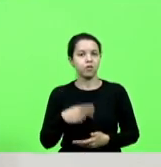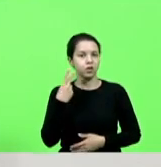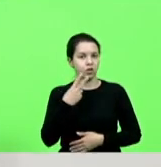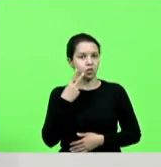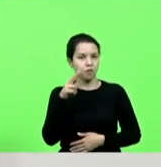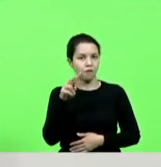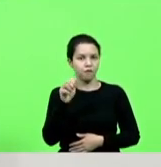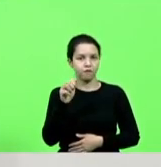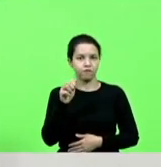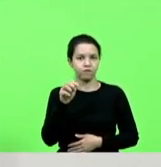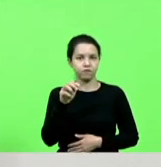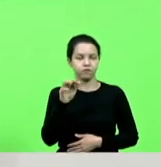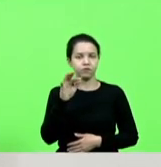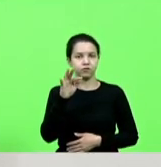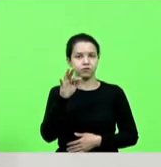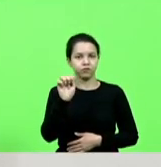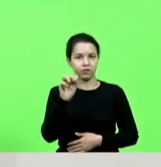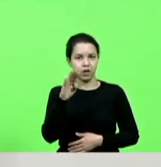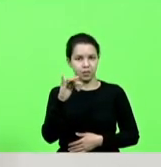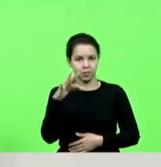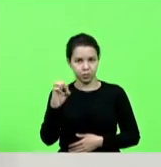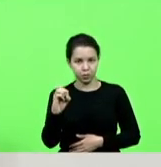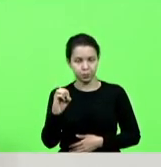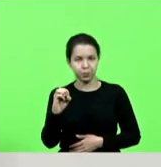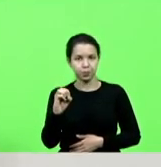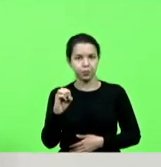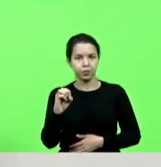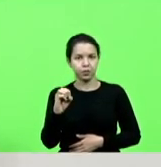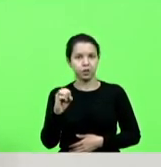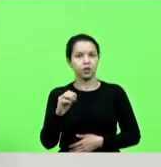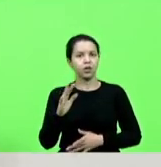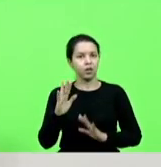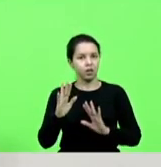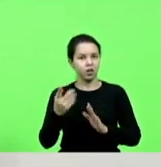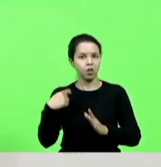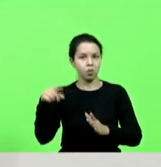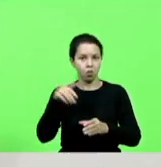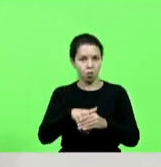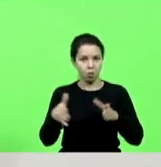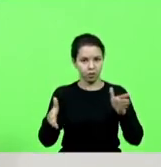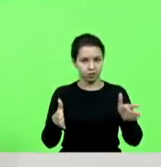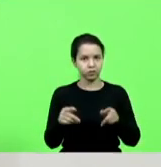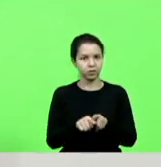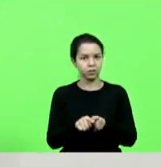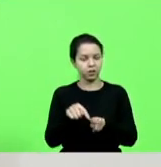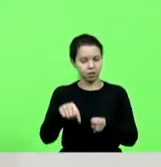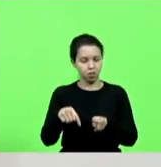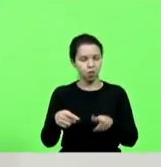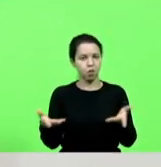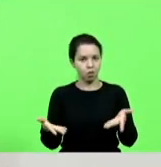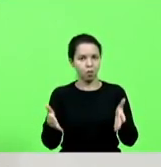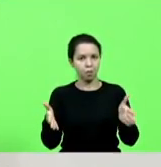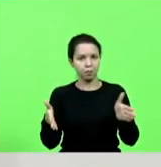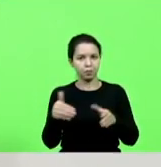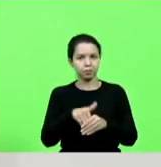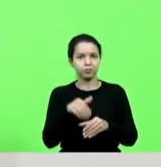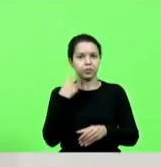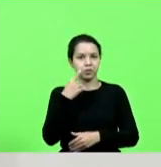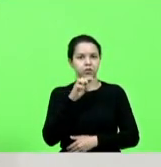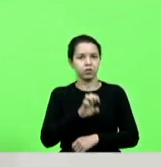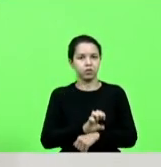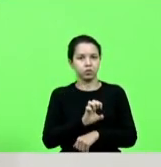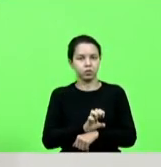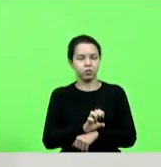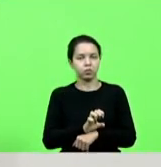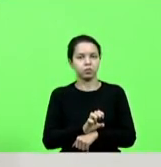oportunidade aqui já dos nossos tanto no outro mandato quanto nesse mandato de deputado estadual a gente teve